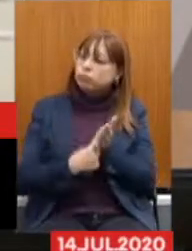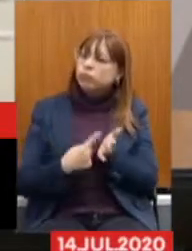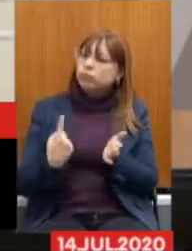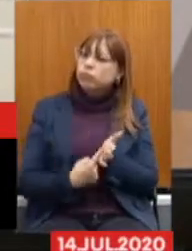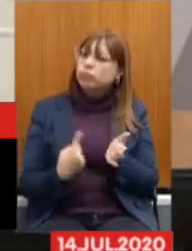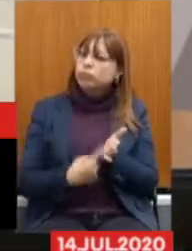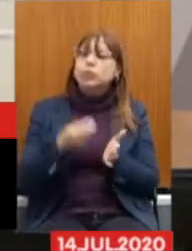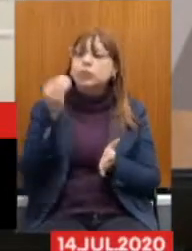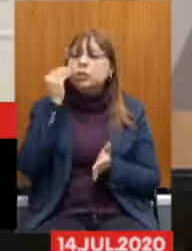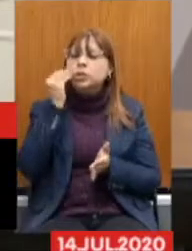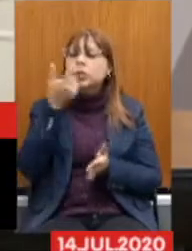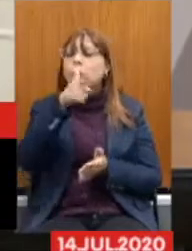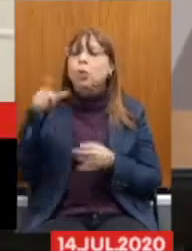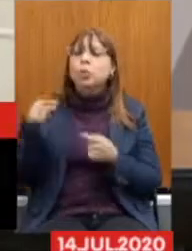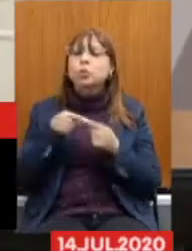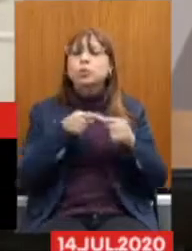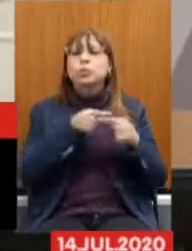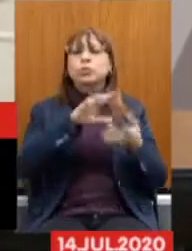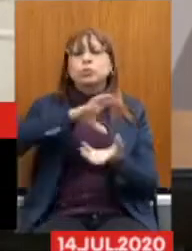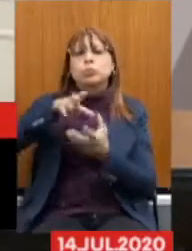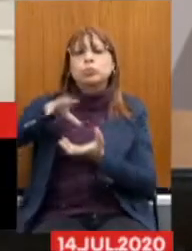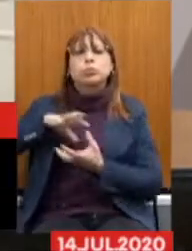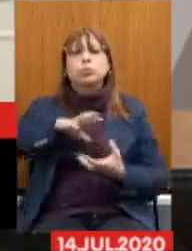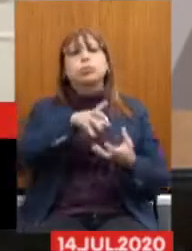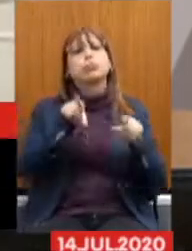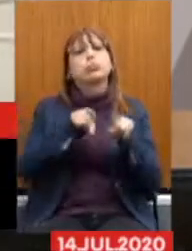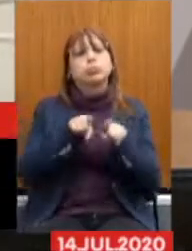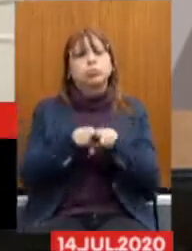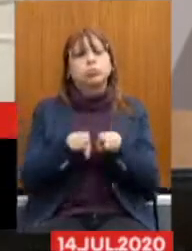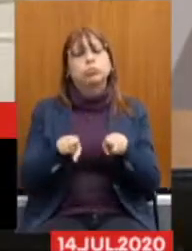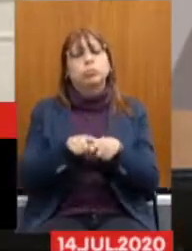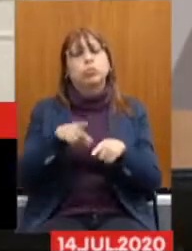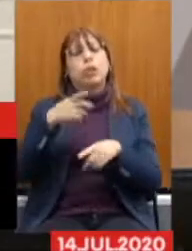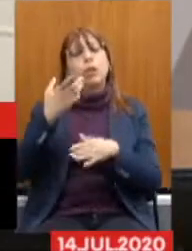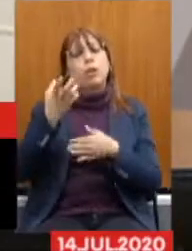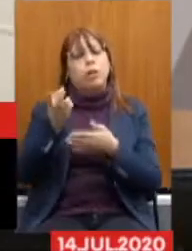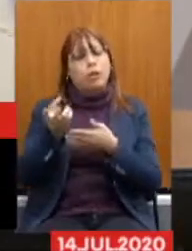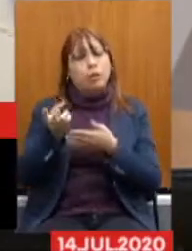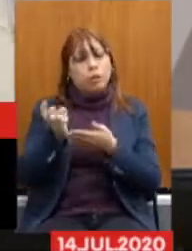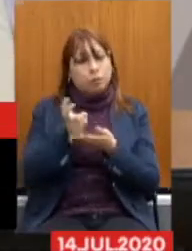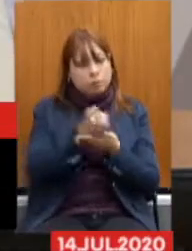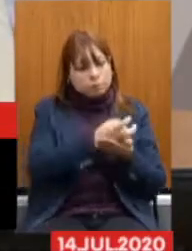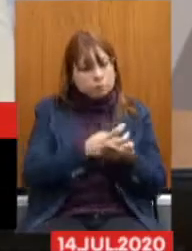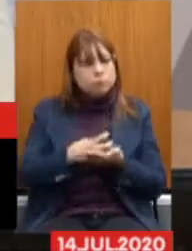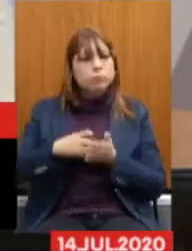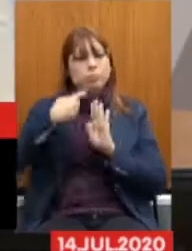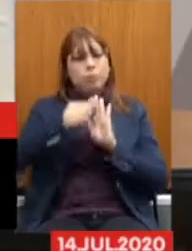formas Outras reformas Tributárias Que possam Equilibrar as contas